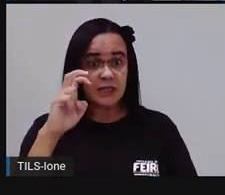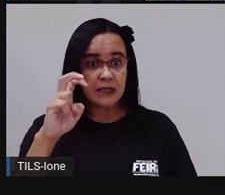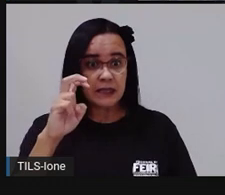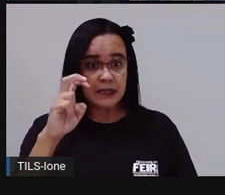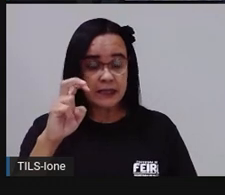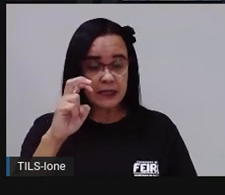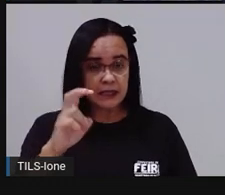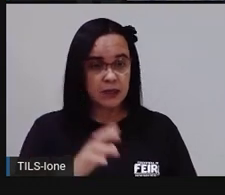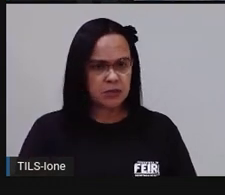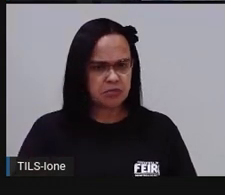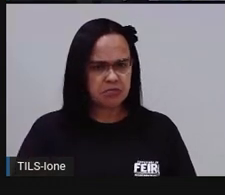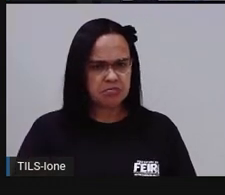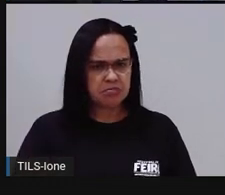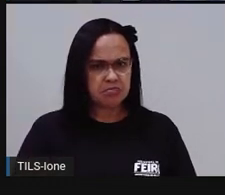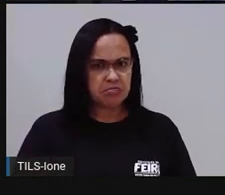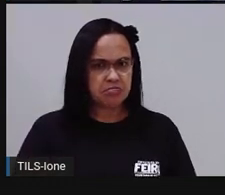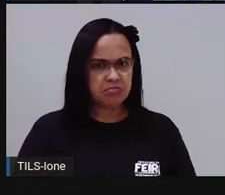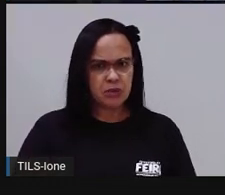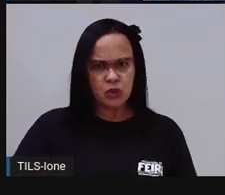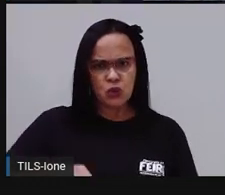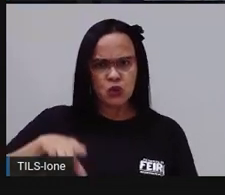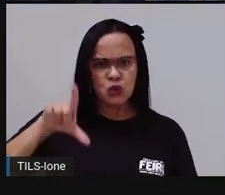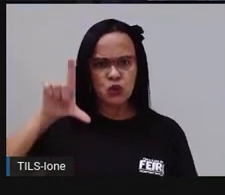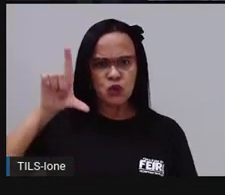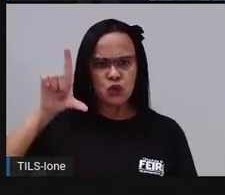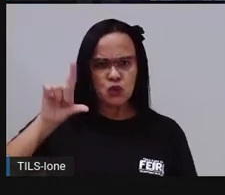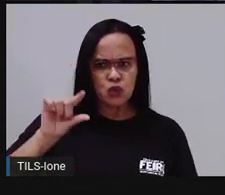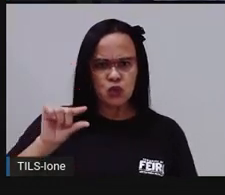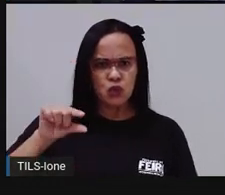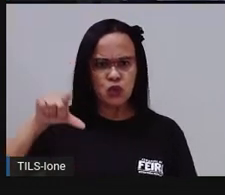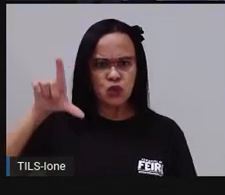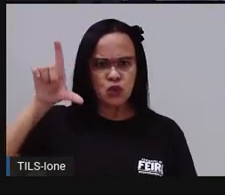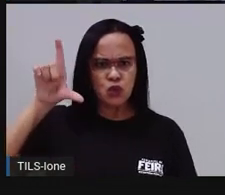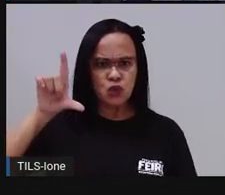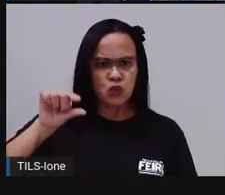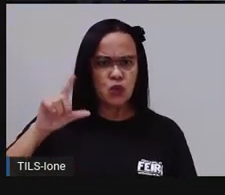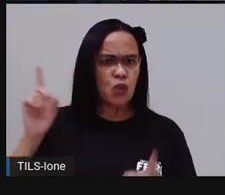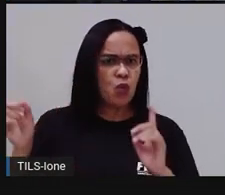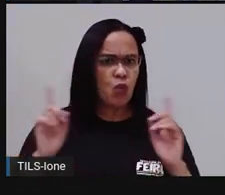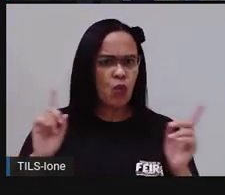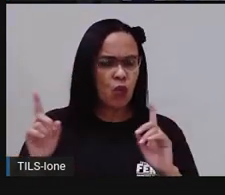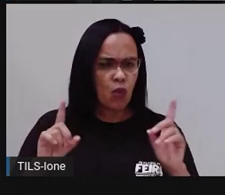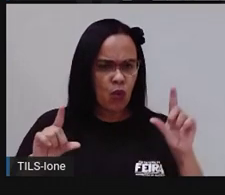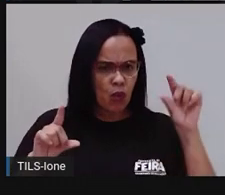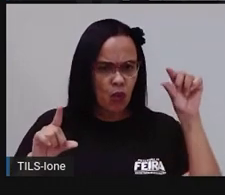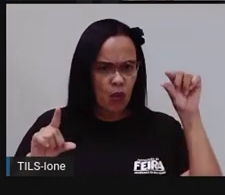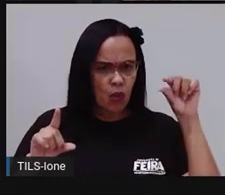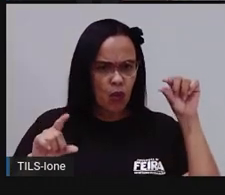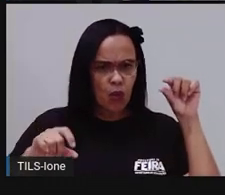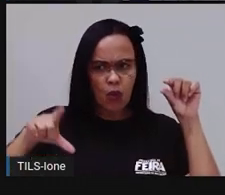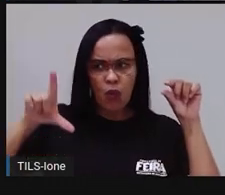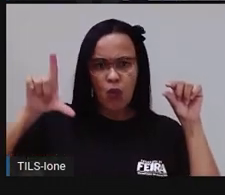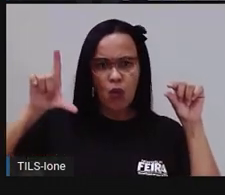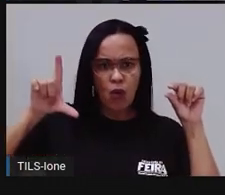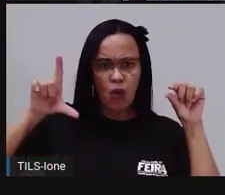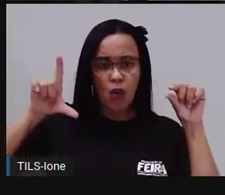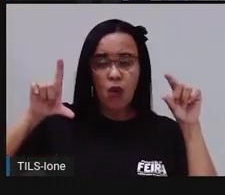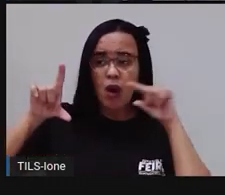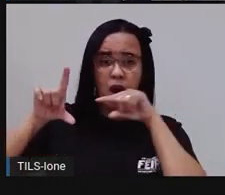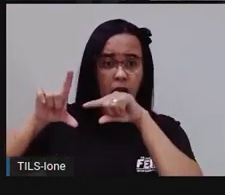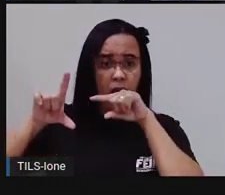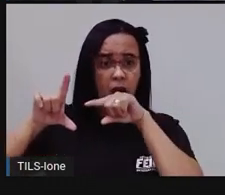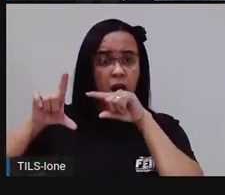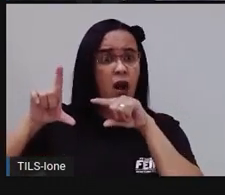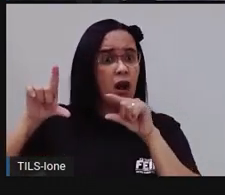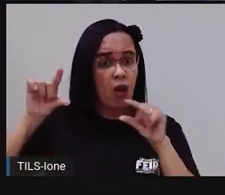Será que aumentou ou diminuiu o consumo no mês de maio? O consumo do mês de maio, ó, aumentou demais,